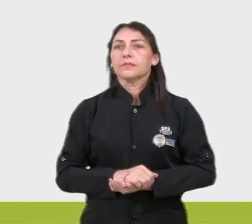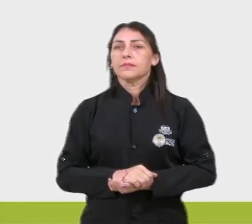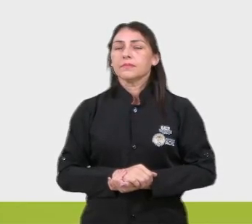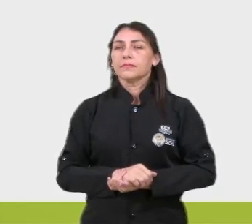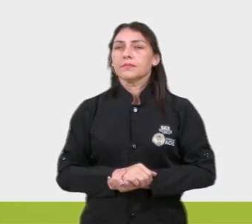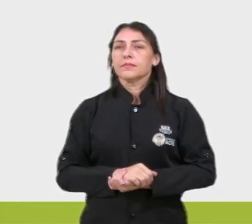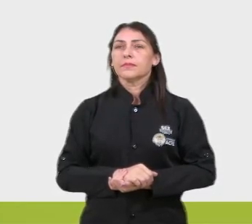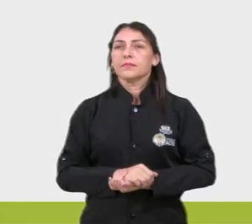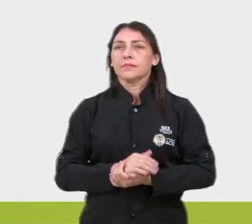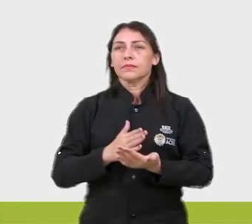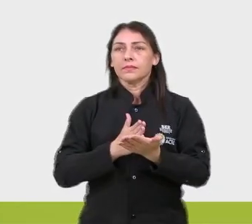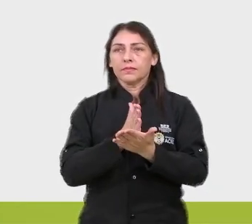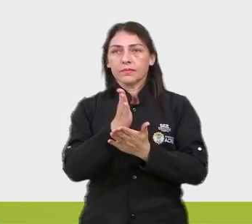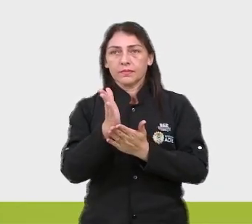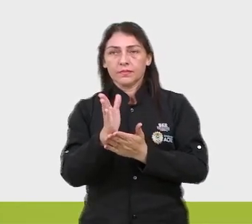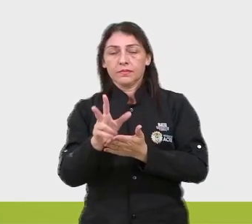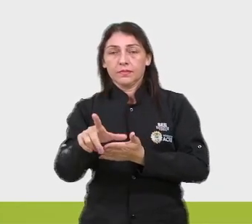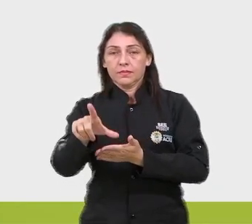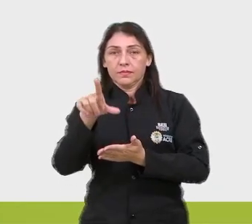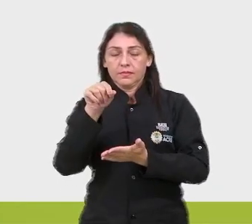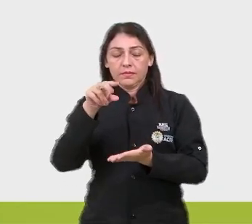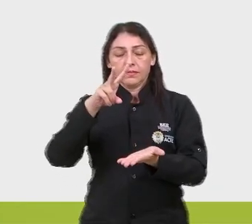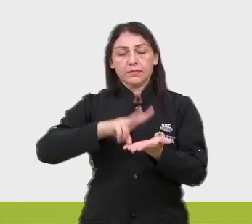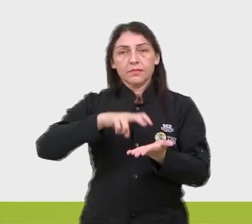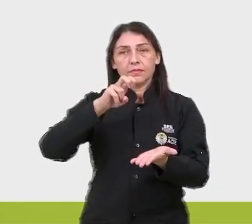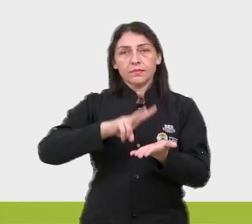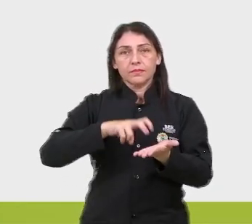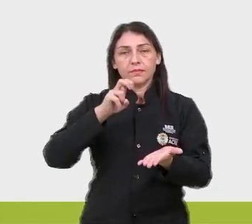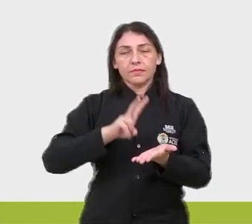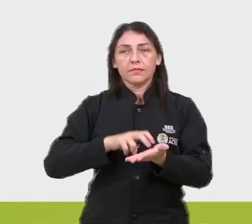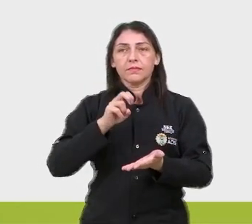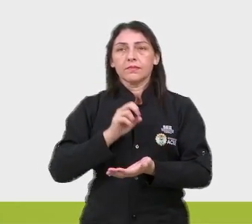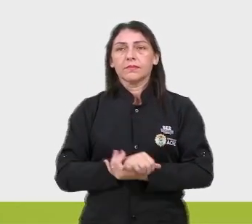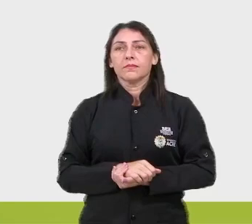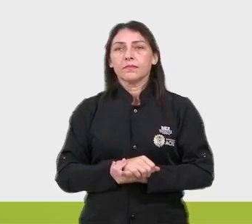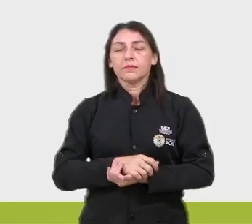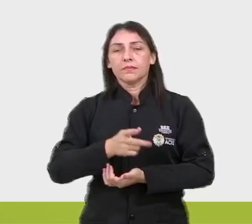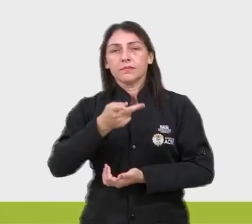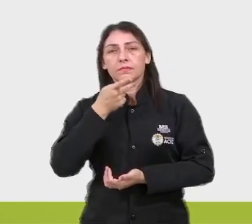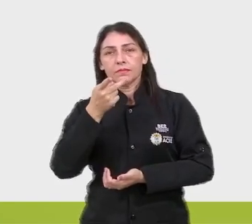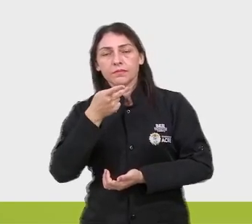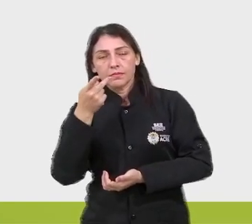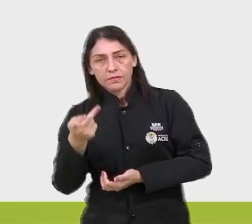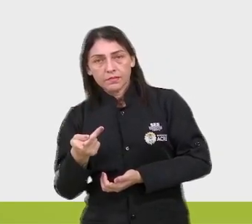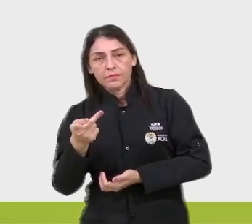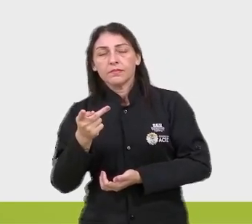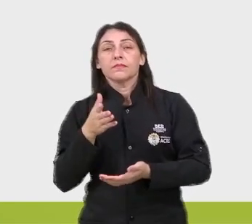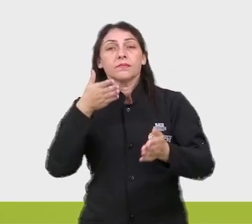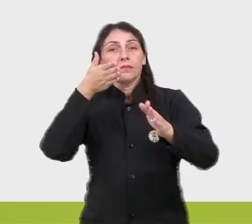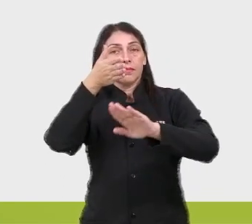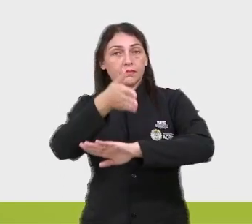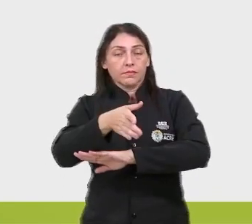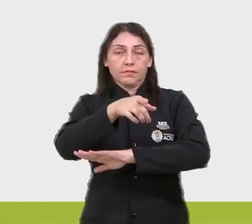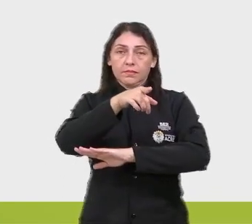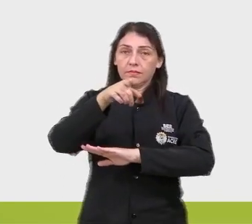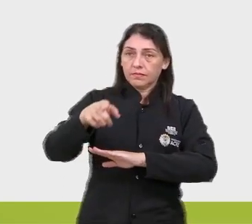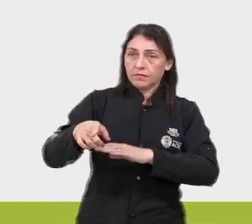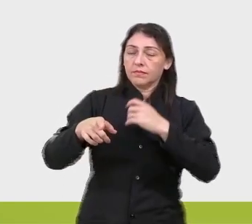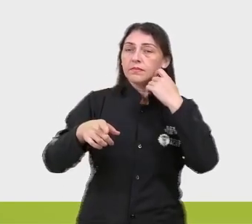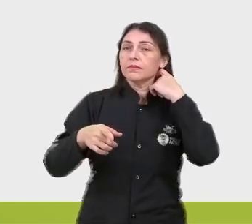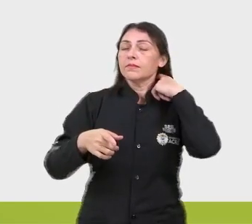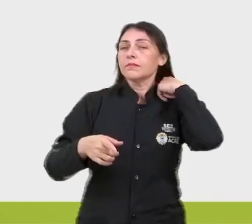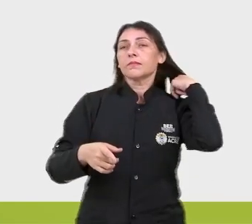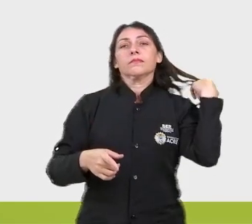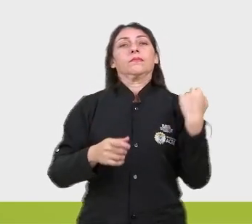E o desvio de escolha vocabular. Falando de uma forma mais direta pra você, pra